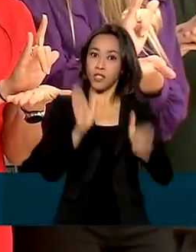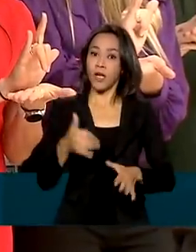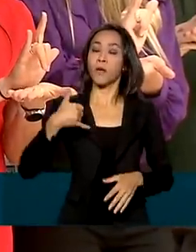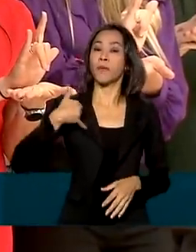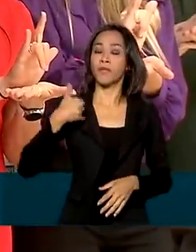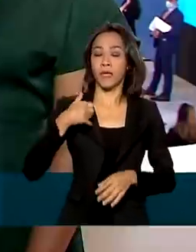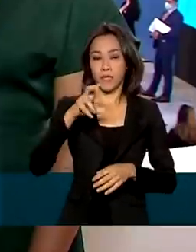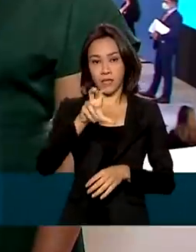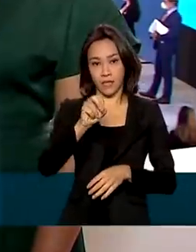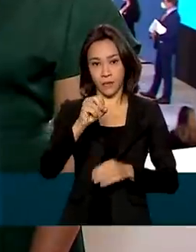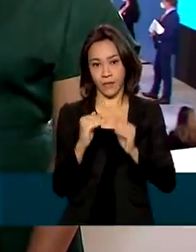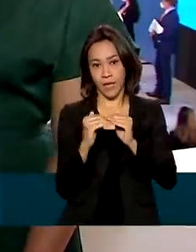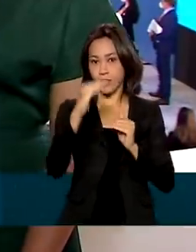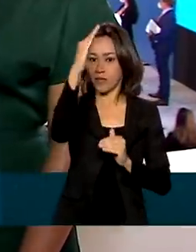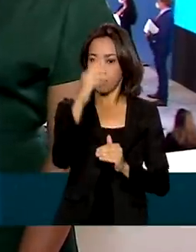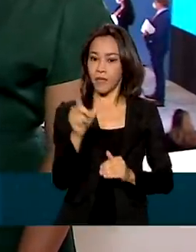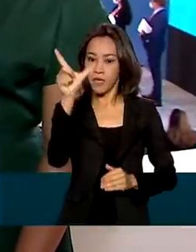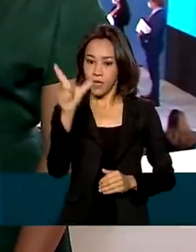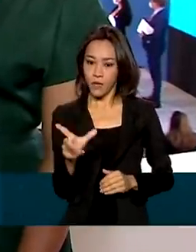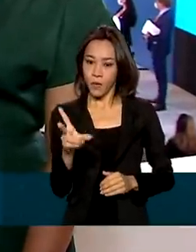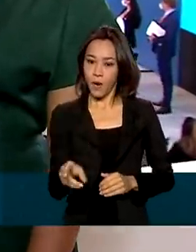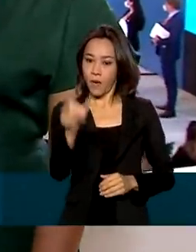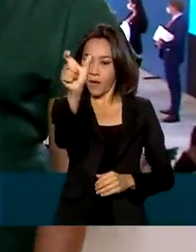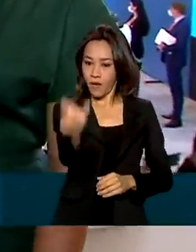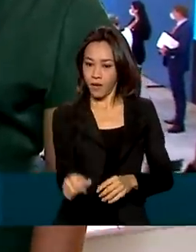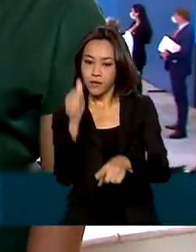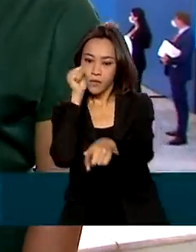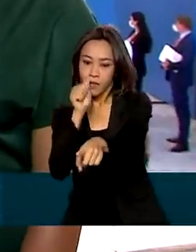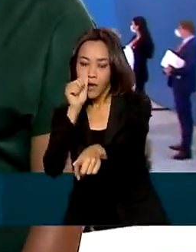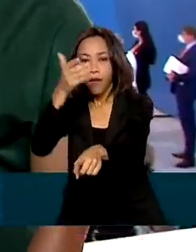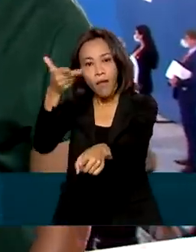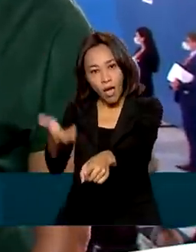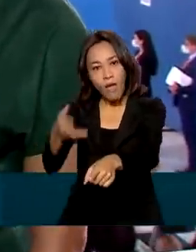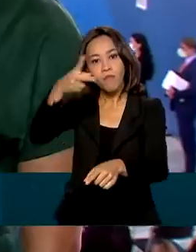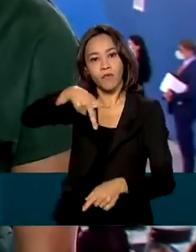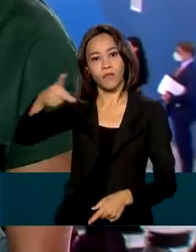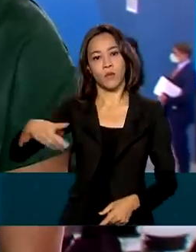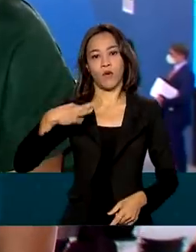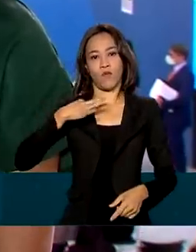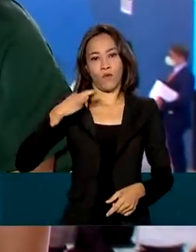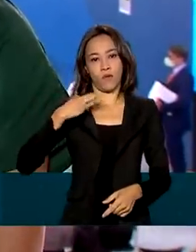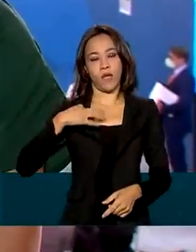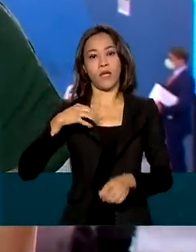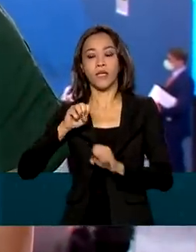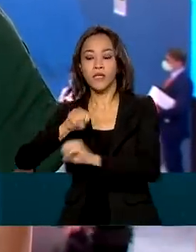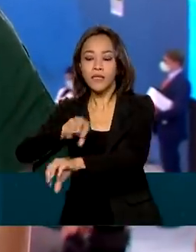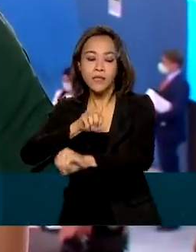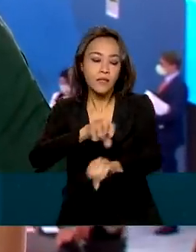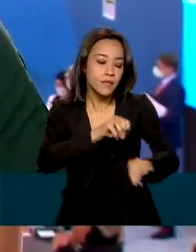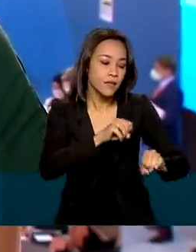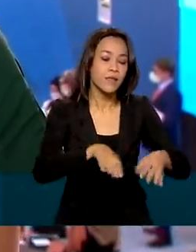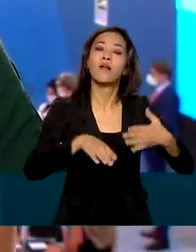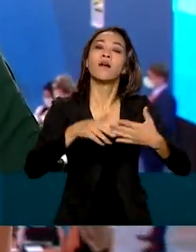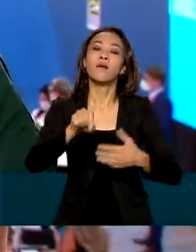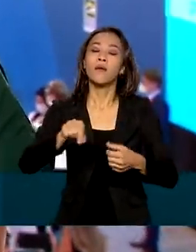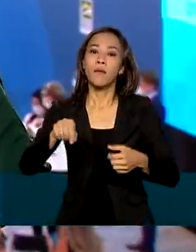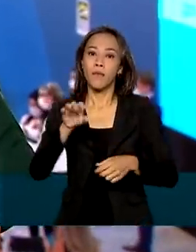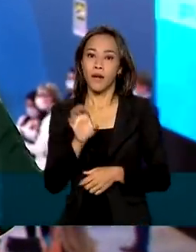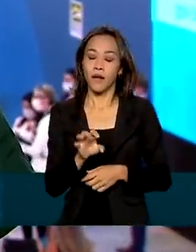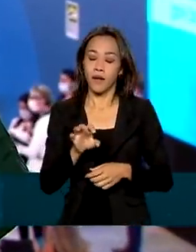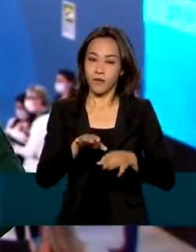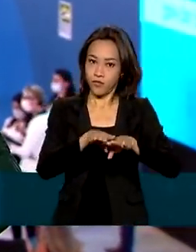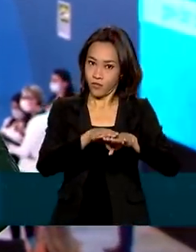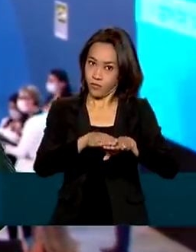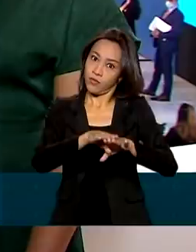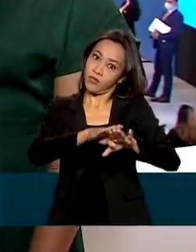ou mais de idade. Pessoas como a Valéria, que trabalha como professora voluntária e dá aulas para jovens e adultos em uma escola